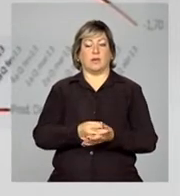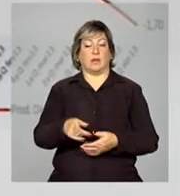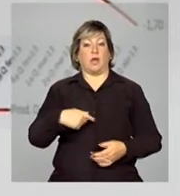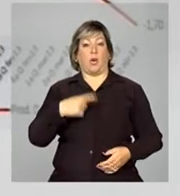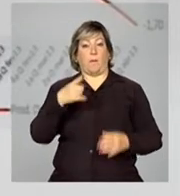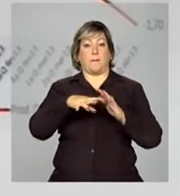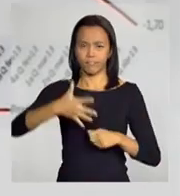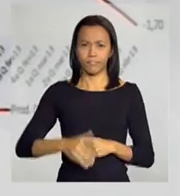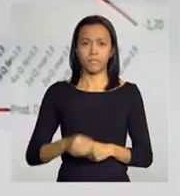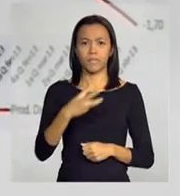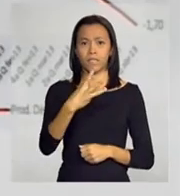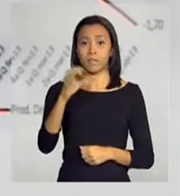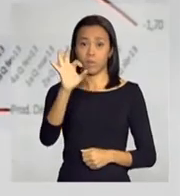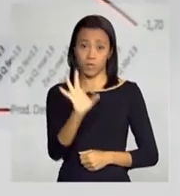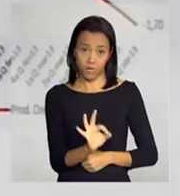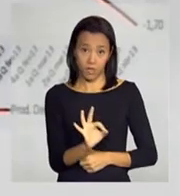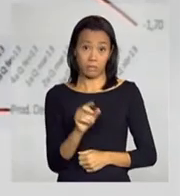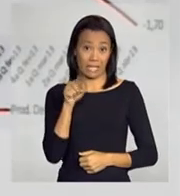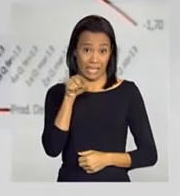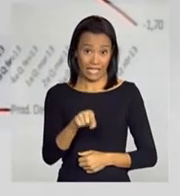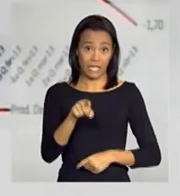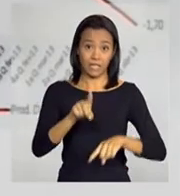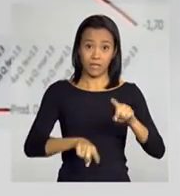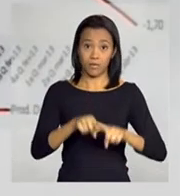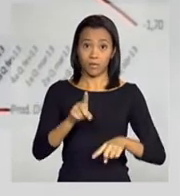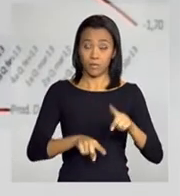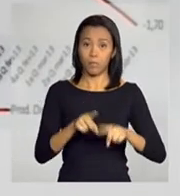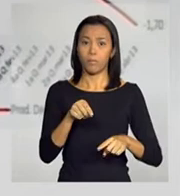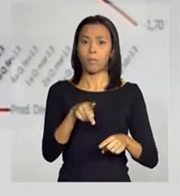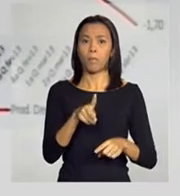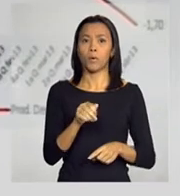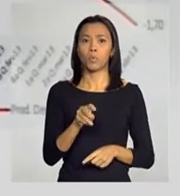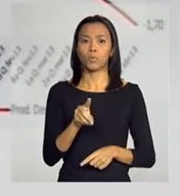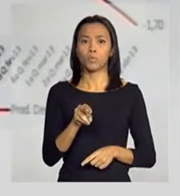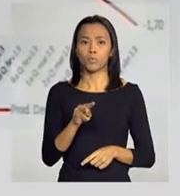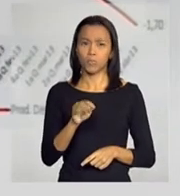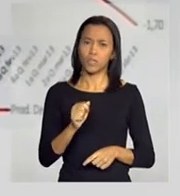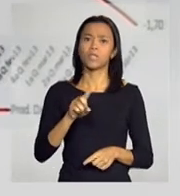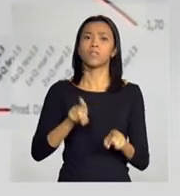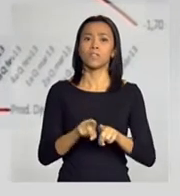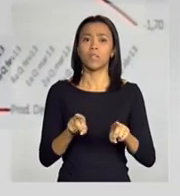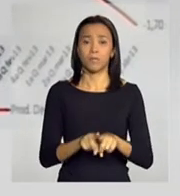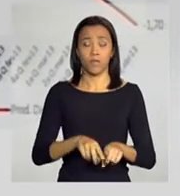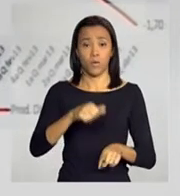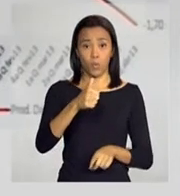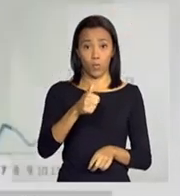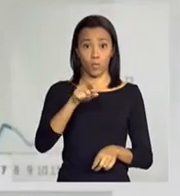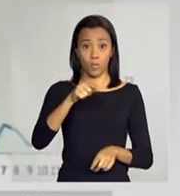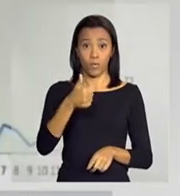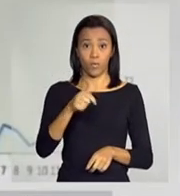queda de 3% desses produtos no IPC FIP e uma queda de 1,7% no IPCS.